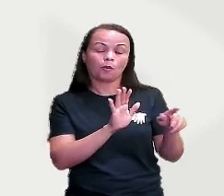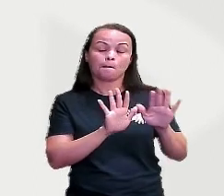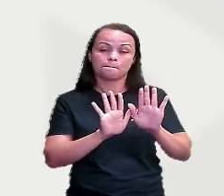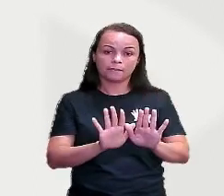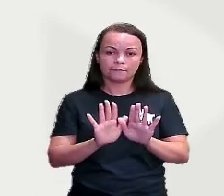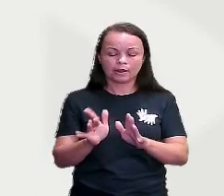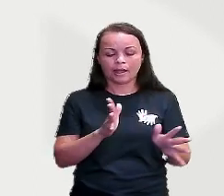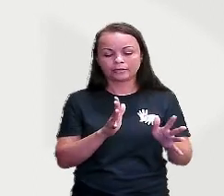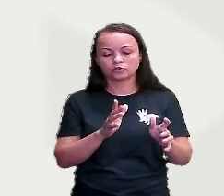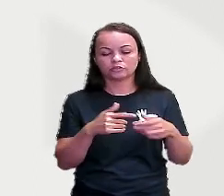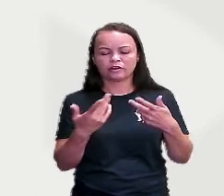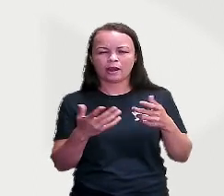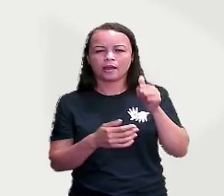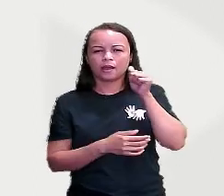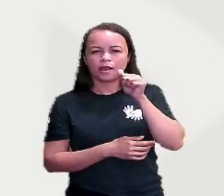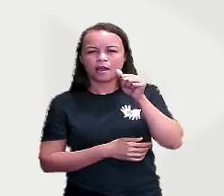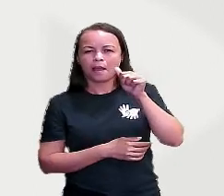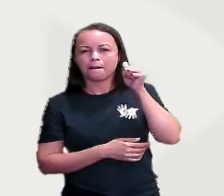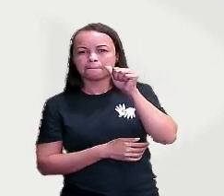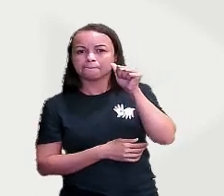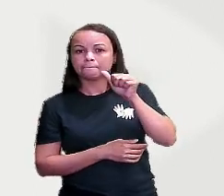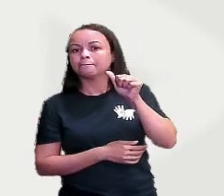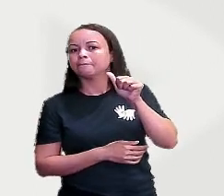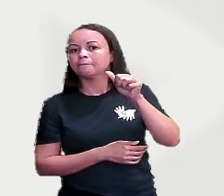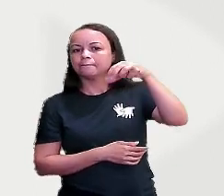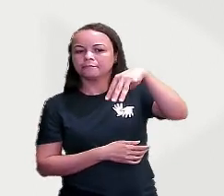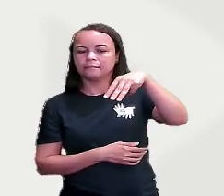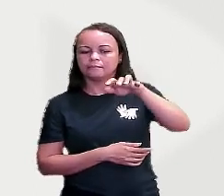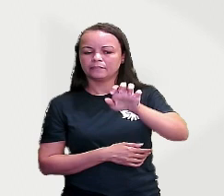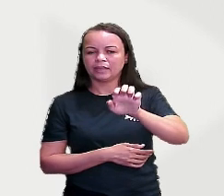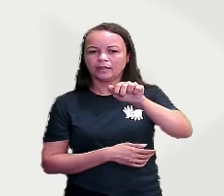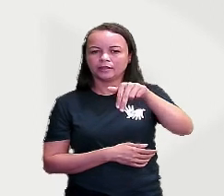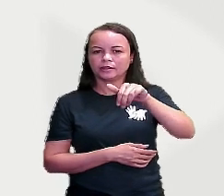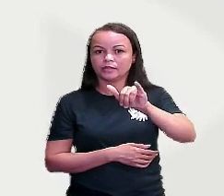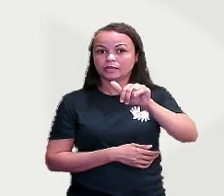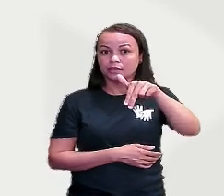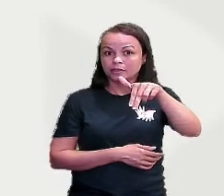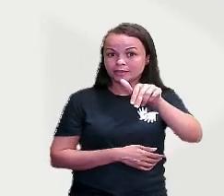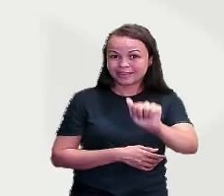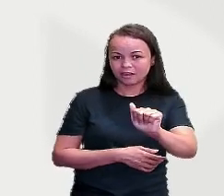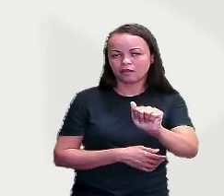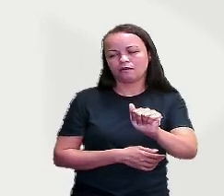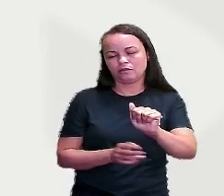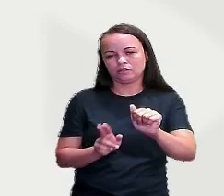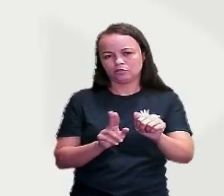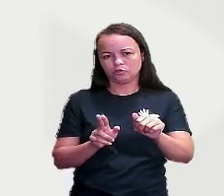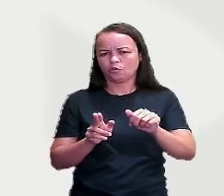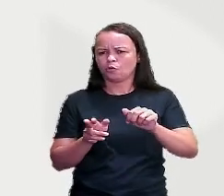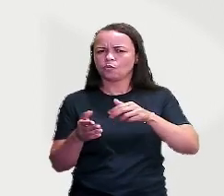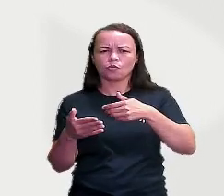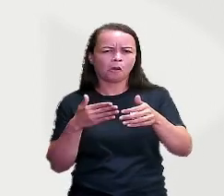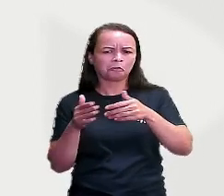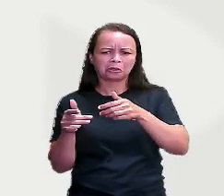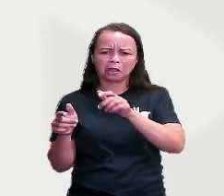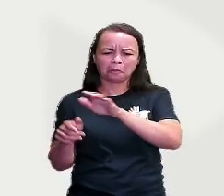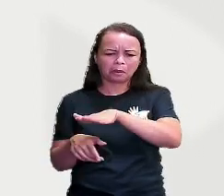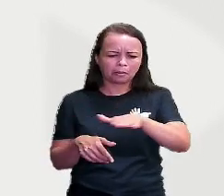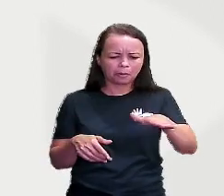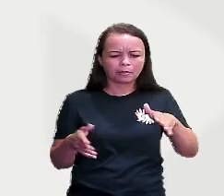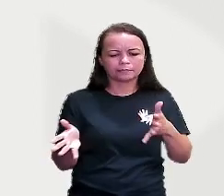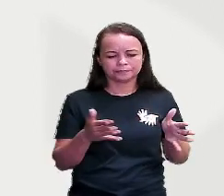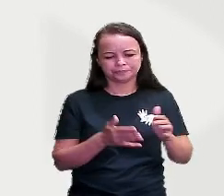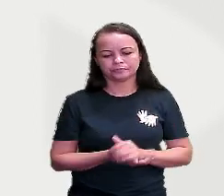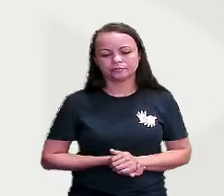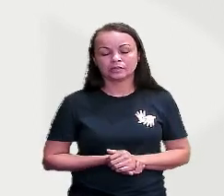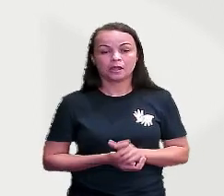se referindo a todos os seres dessa espécie, tá bom? Cidade, também. A palavrinha cidade pode